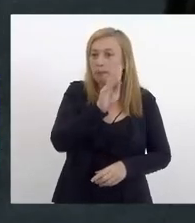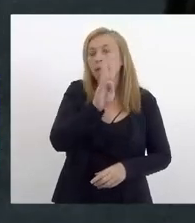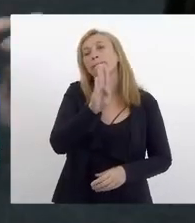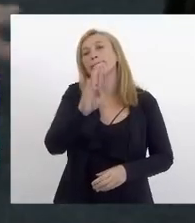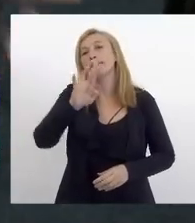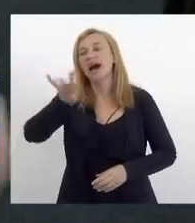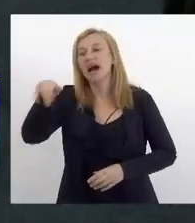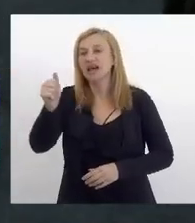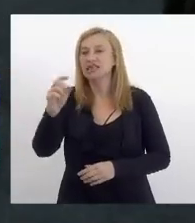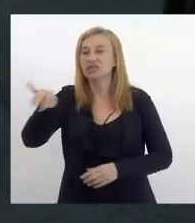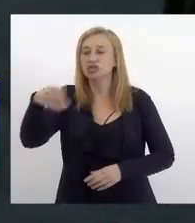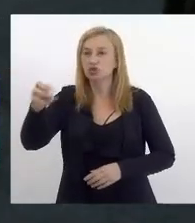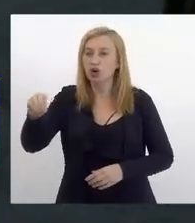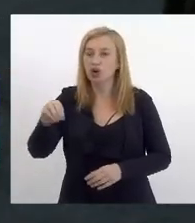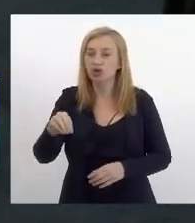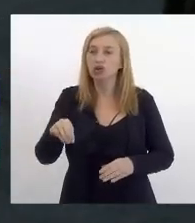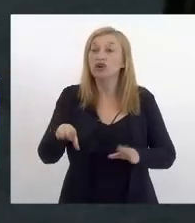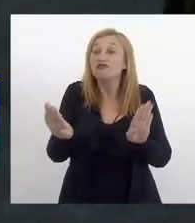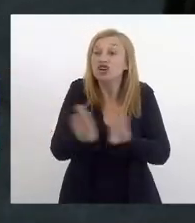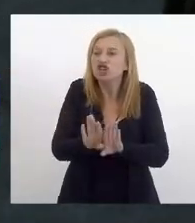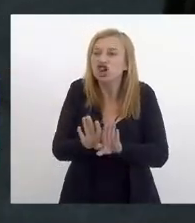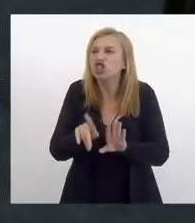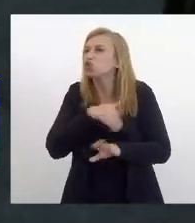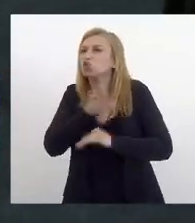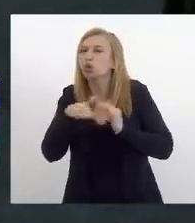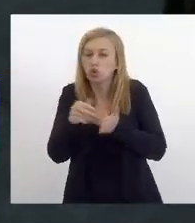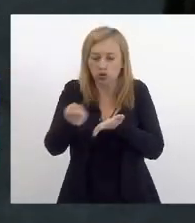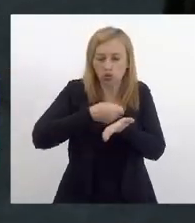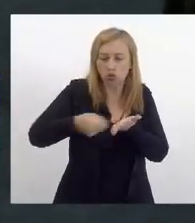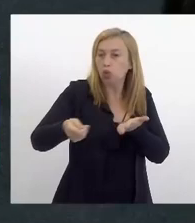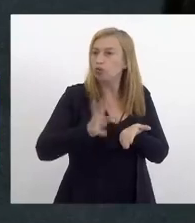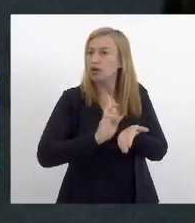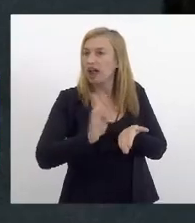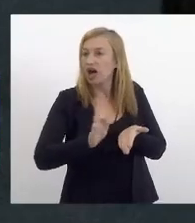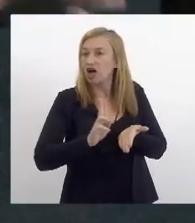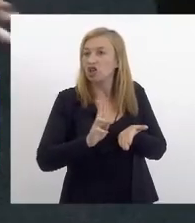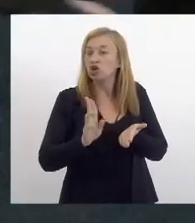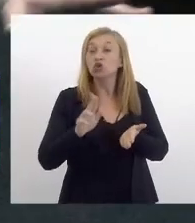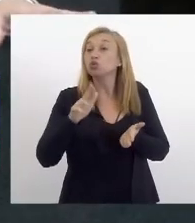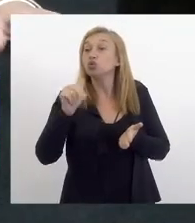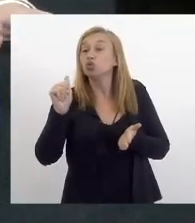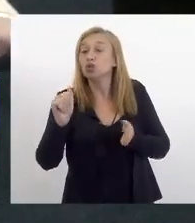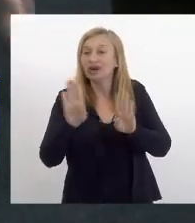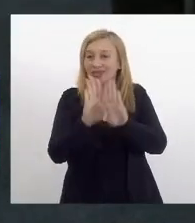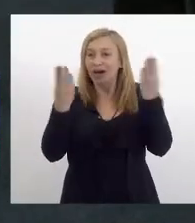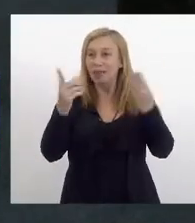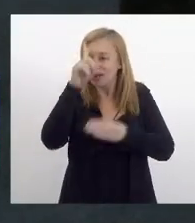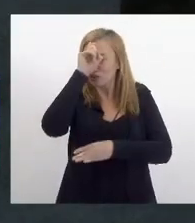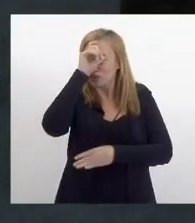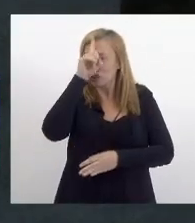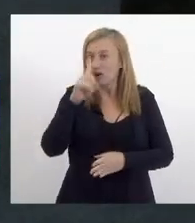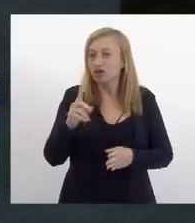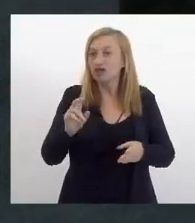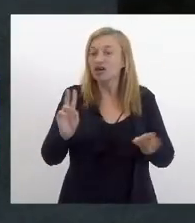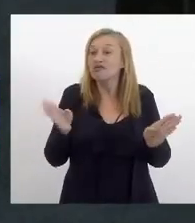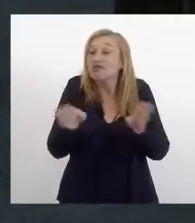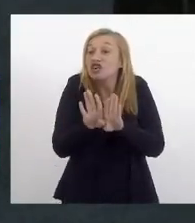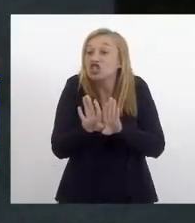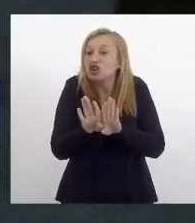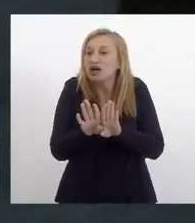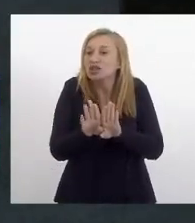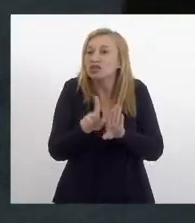fechado há mais de 9 anos todos eles assinam lá o ponto e o hospital nunca está aberto fechado as portas desde